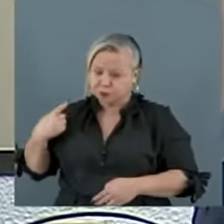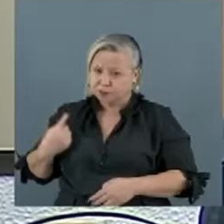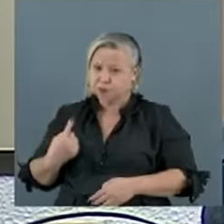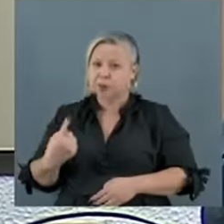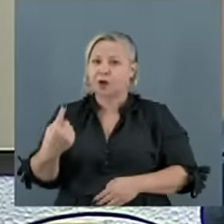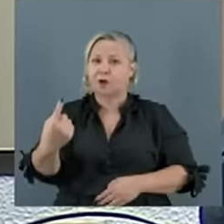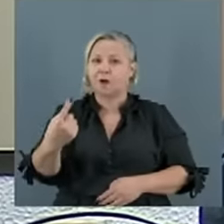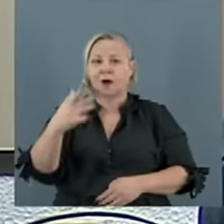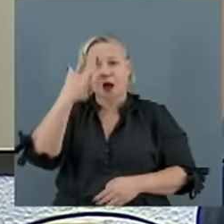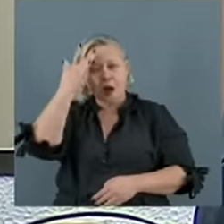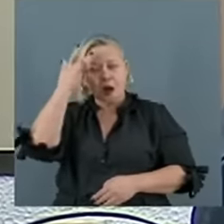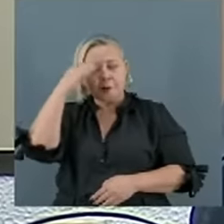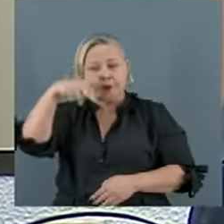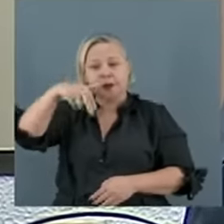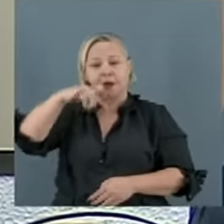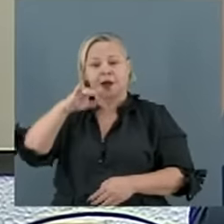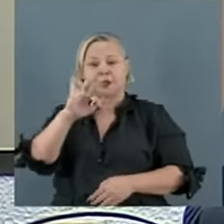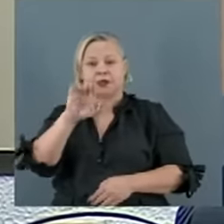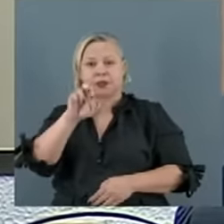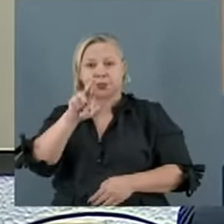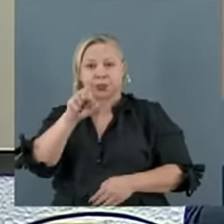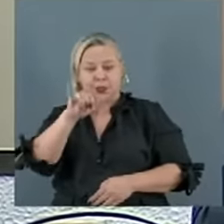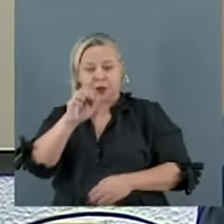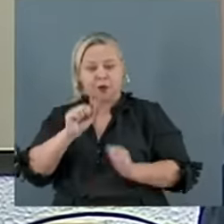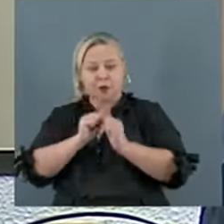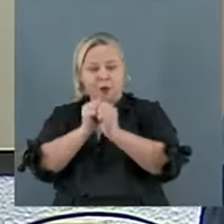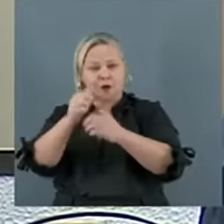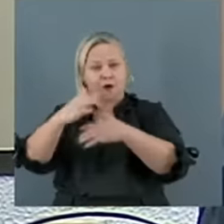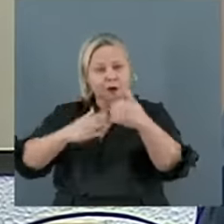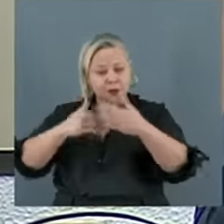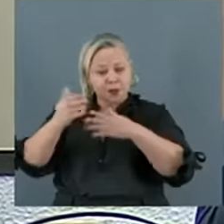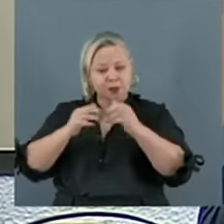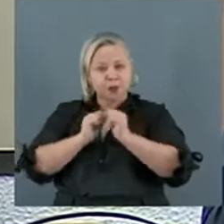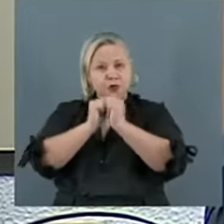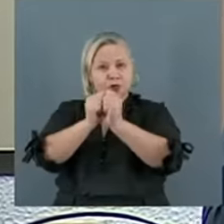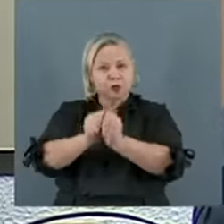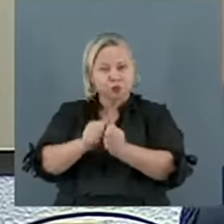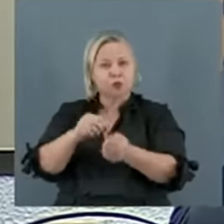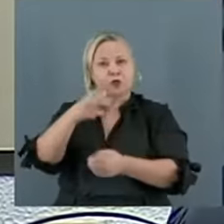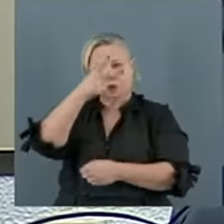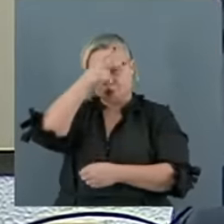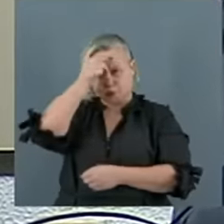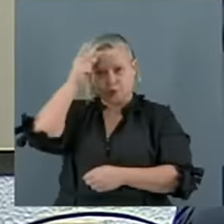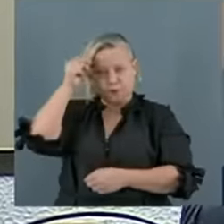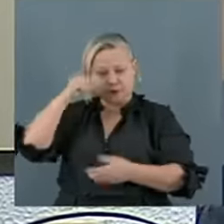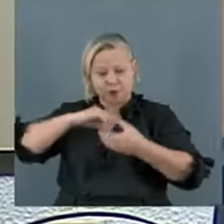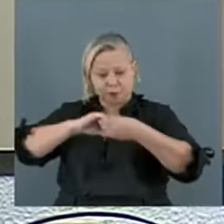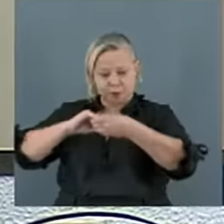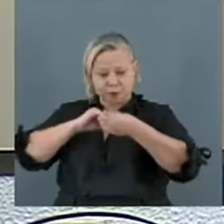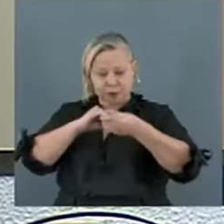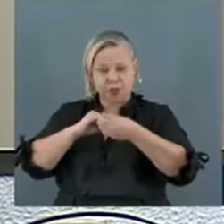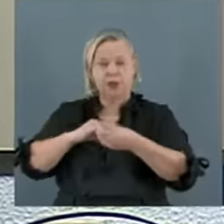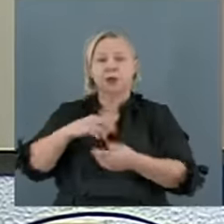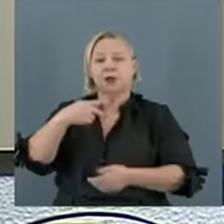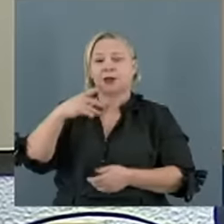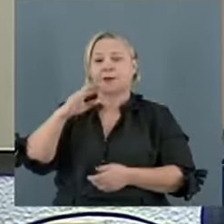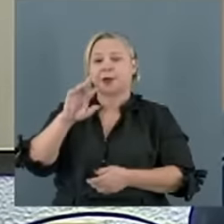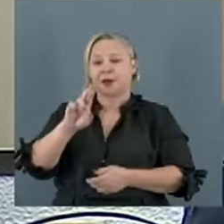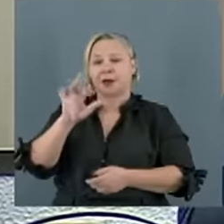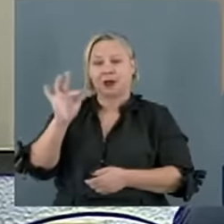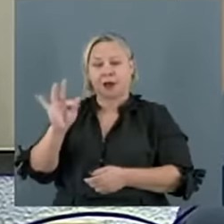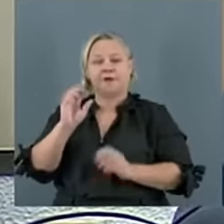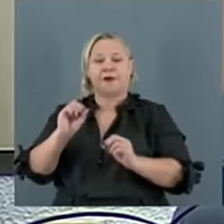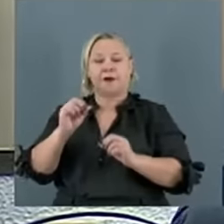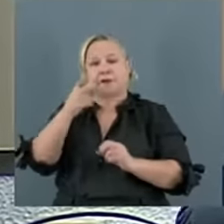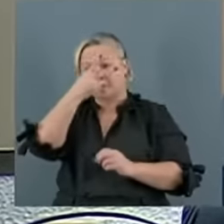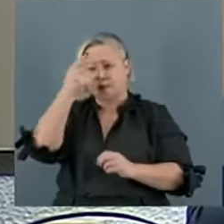Niterói fazer uma ação junto com a Prefeitura, relativa à parceria da Polícia Rodoviária Federal com a Prefeitura de Niterói, para